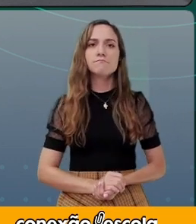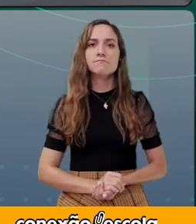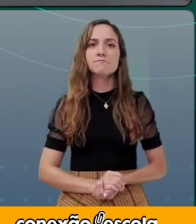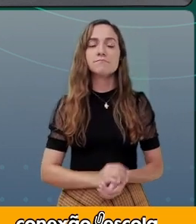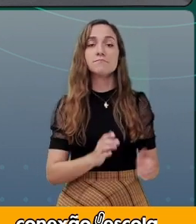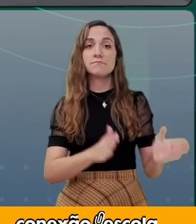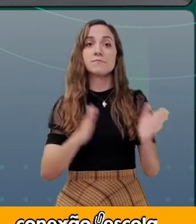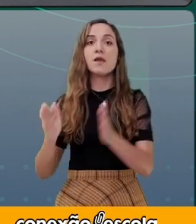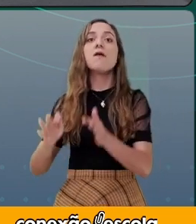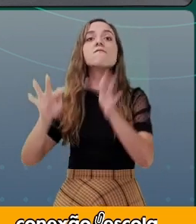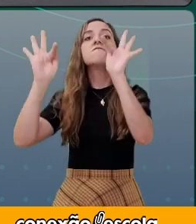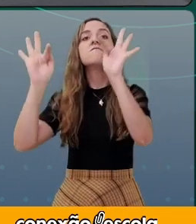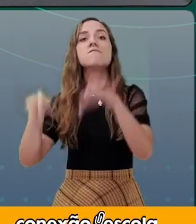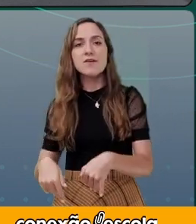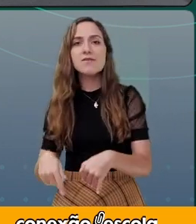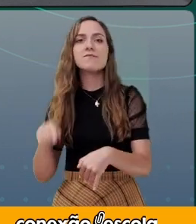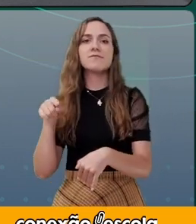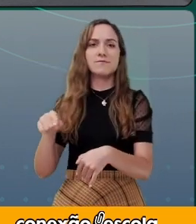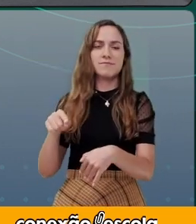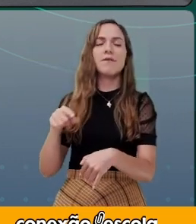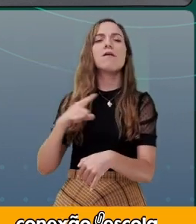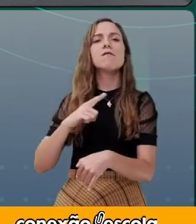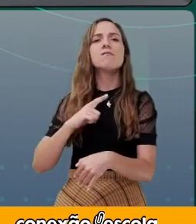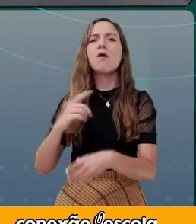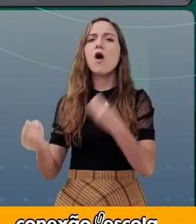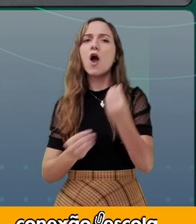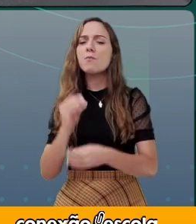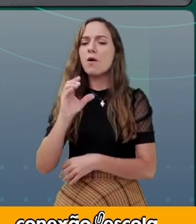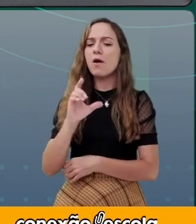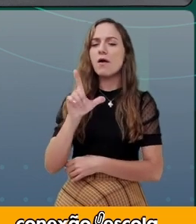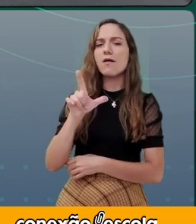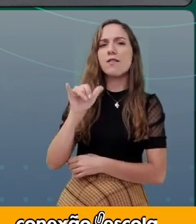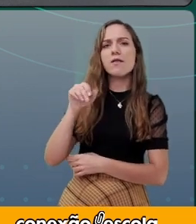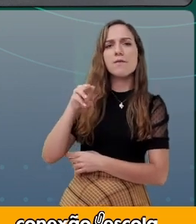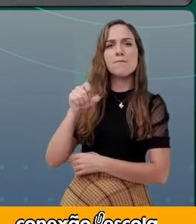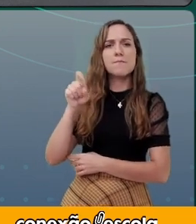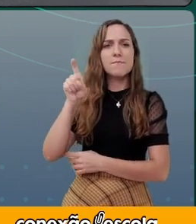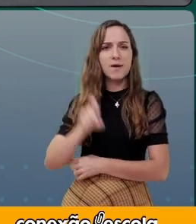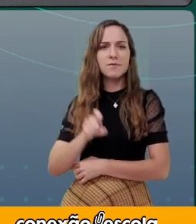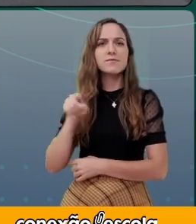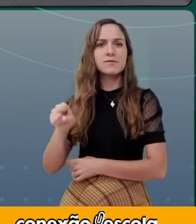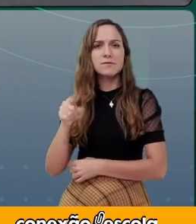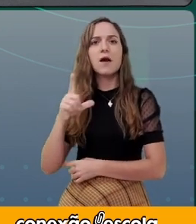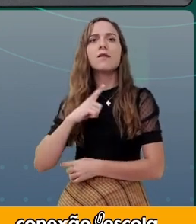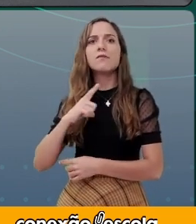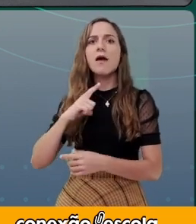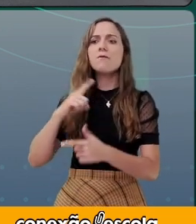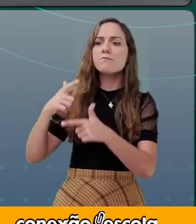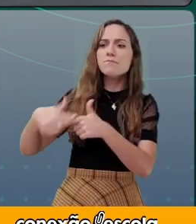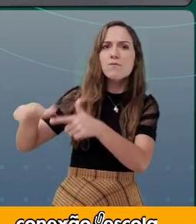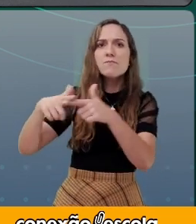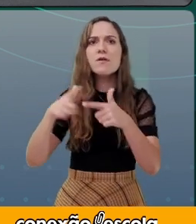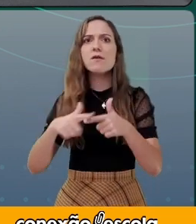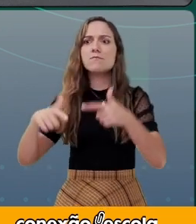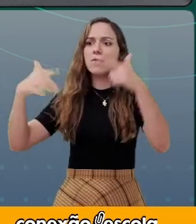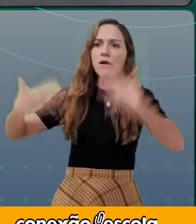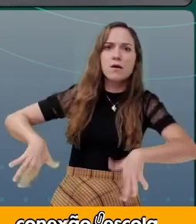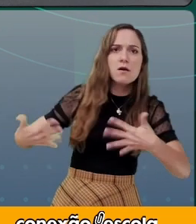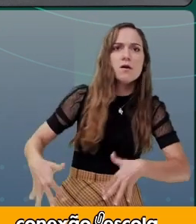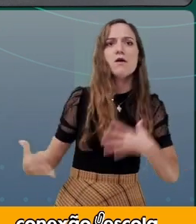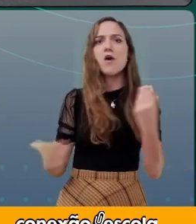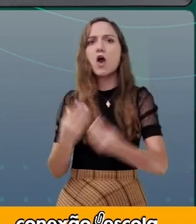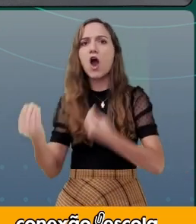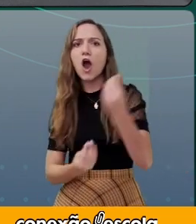Clímax. É o momento no qual os personagens têm maior sensação de medo.